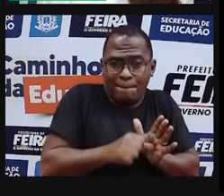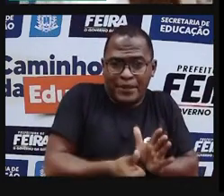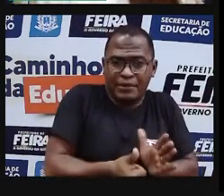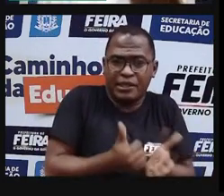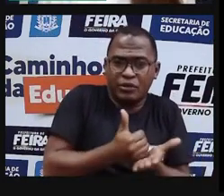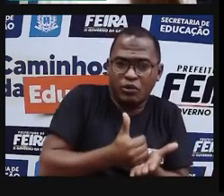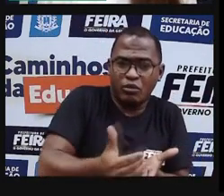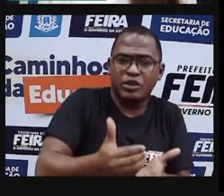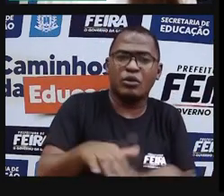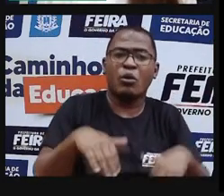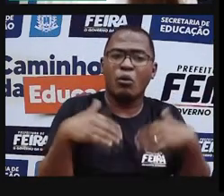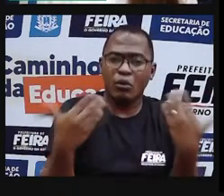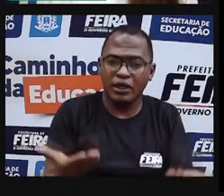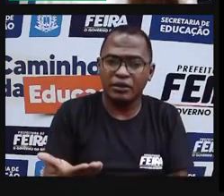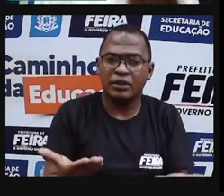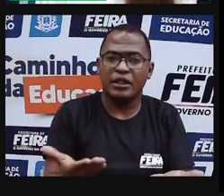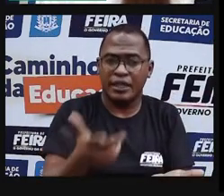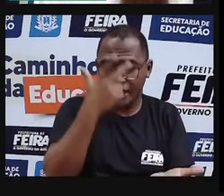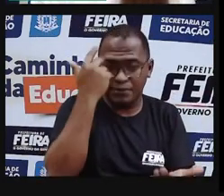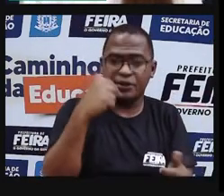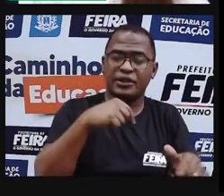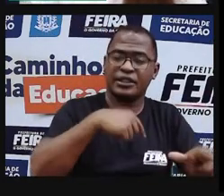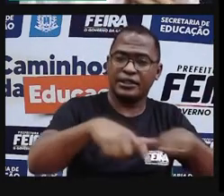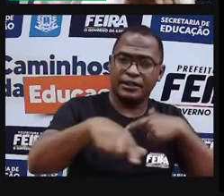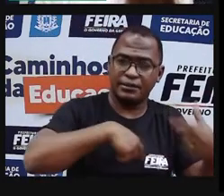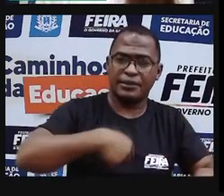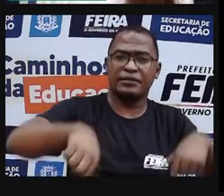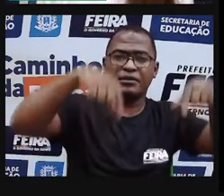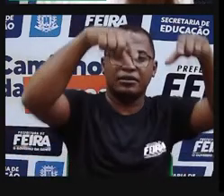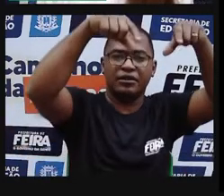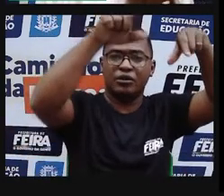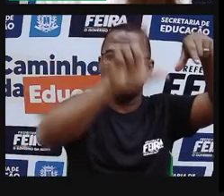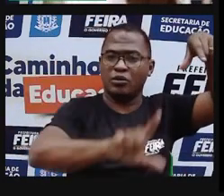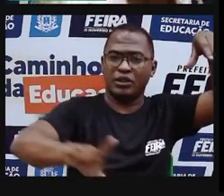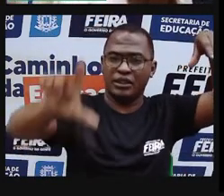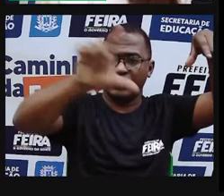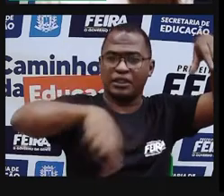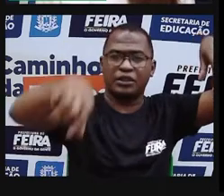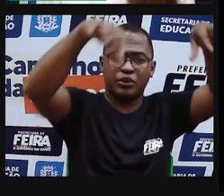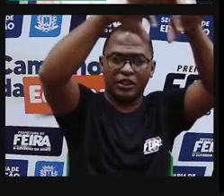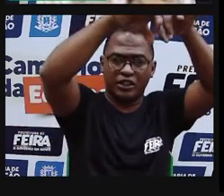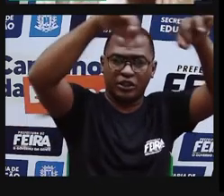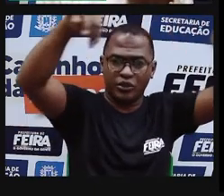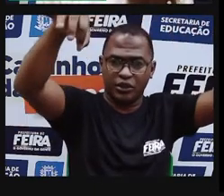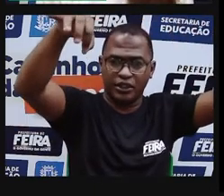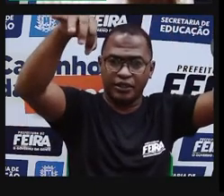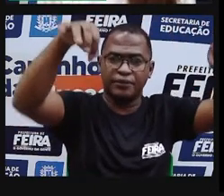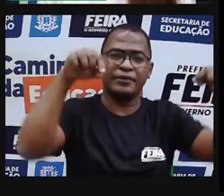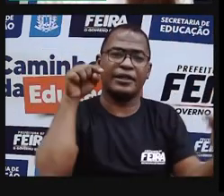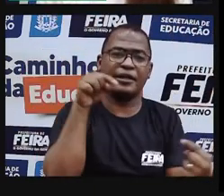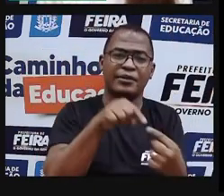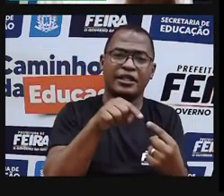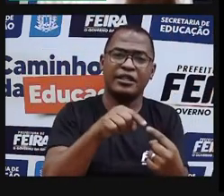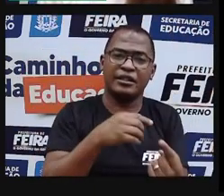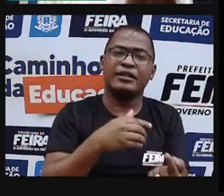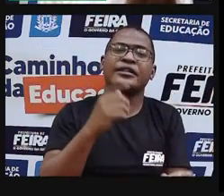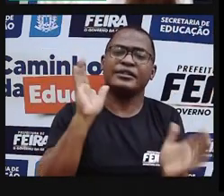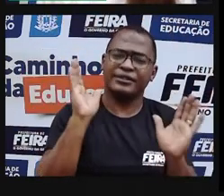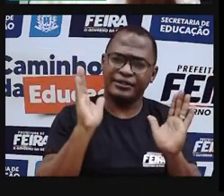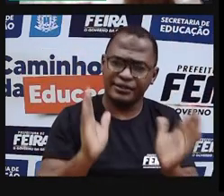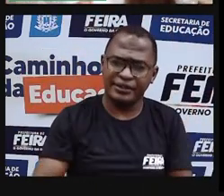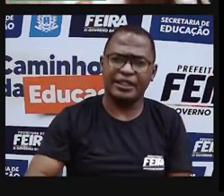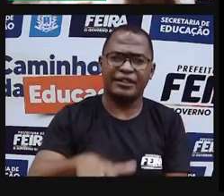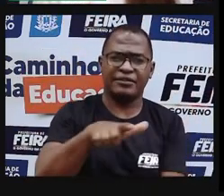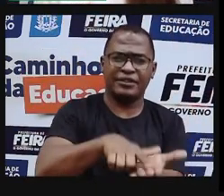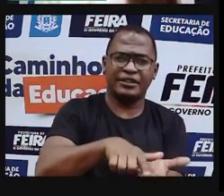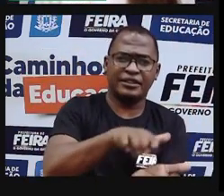né? Onde tudo começou, a origem da xilogravura tem muito a ver com a literatura de